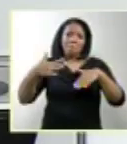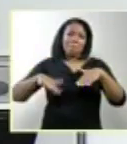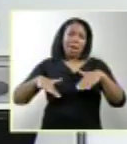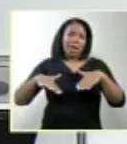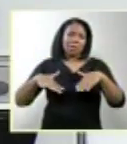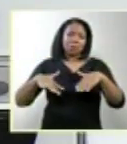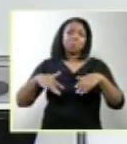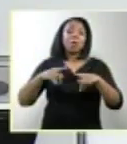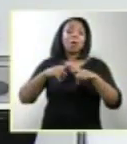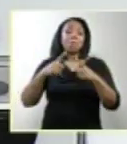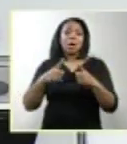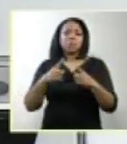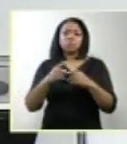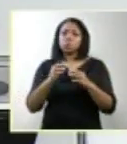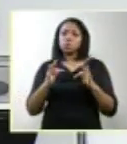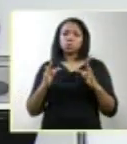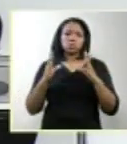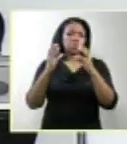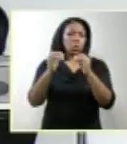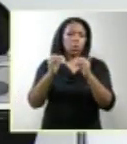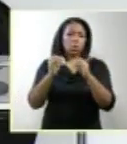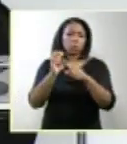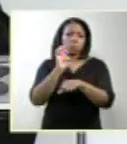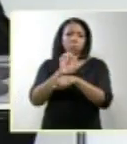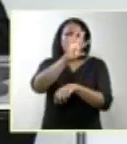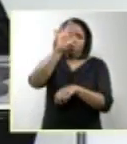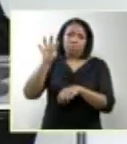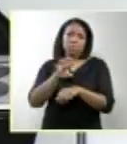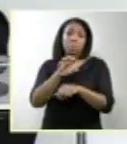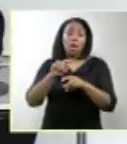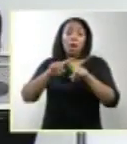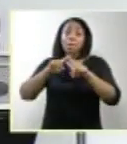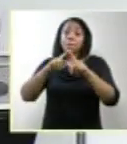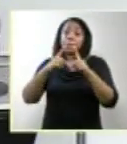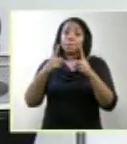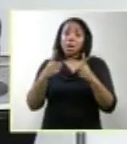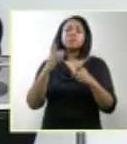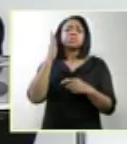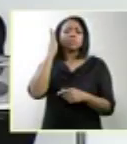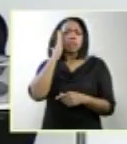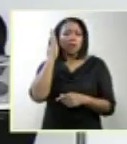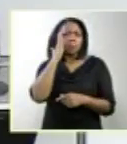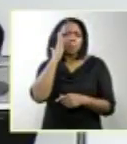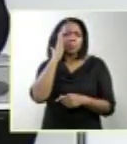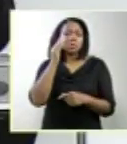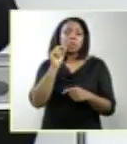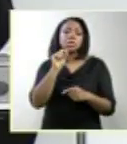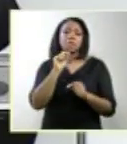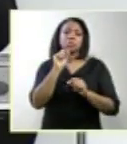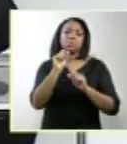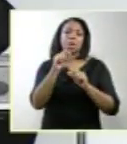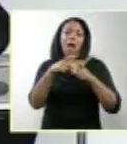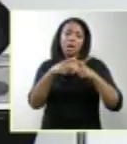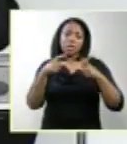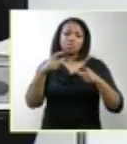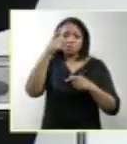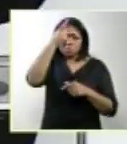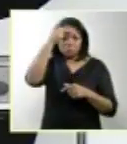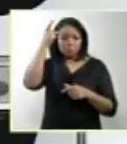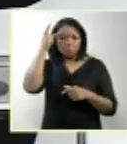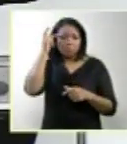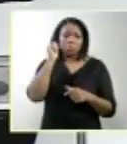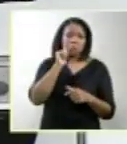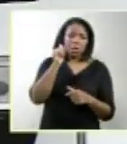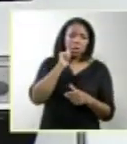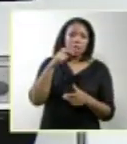senhor sobre todo o território nacional. Obviamente que sabemos que a grande maioria das pacientes, mesmo